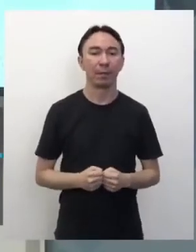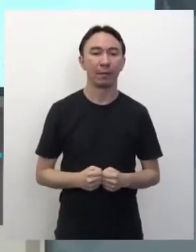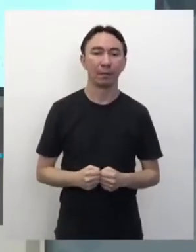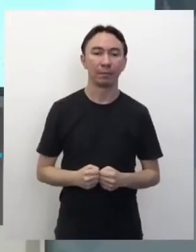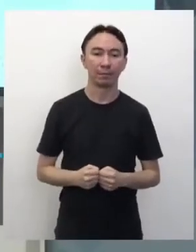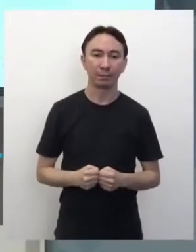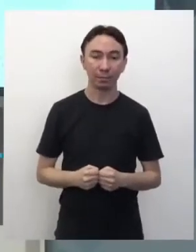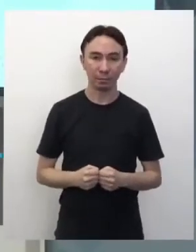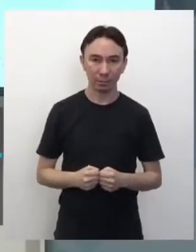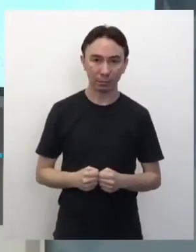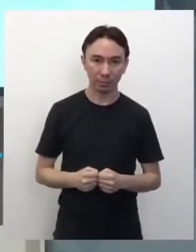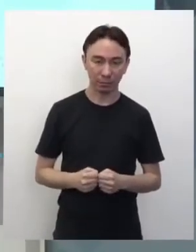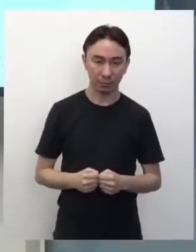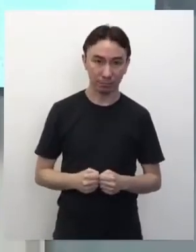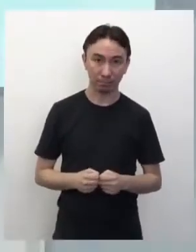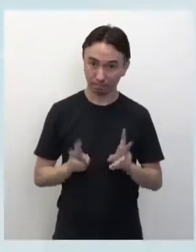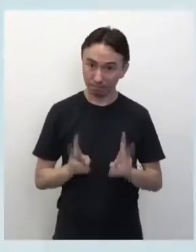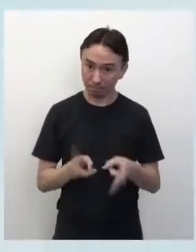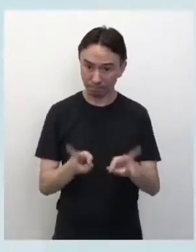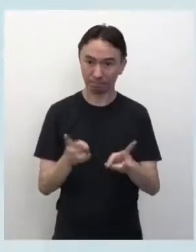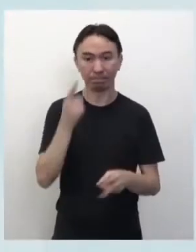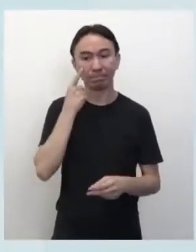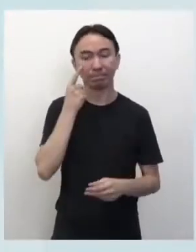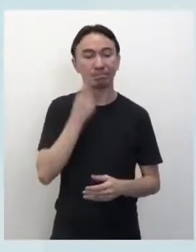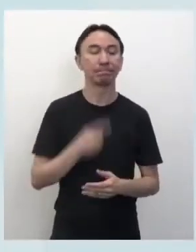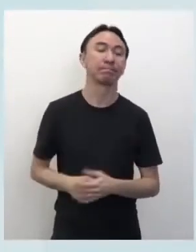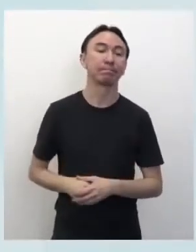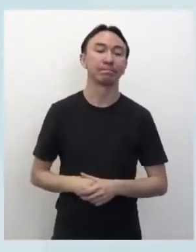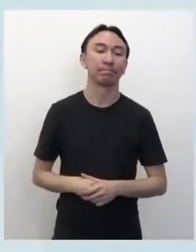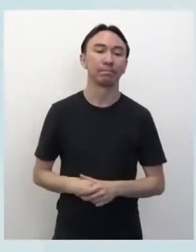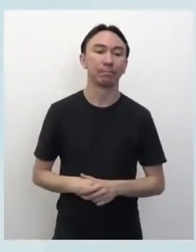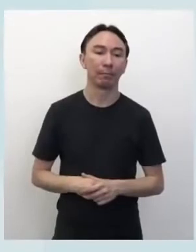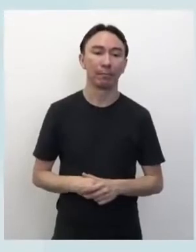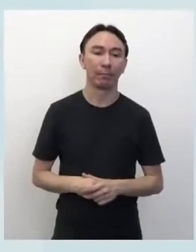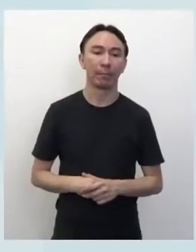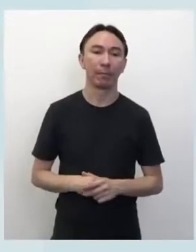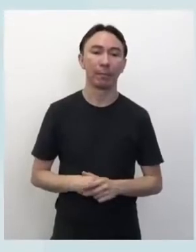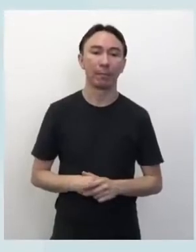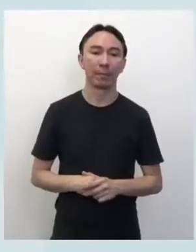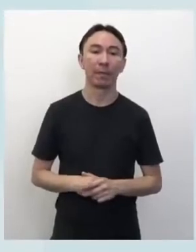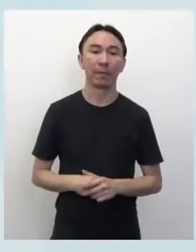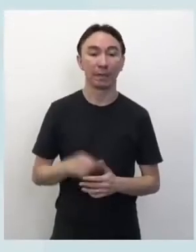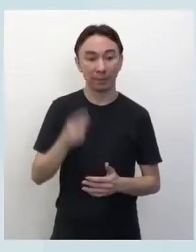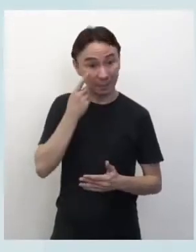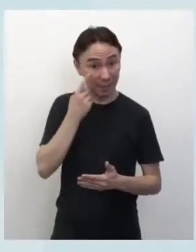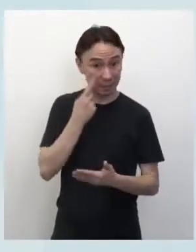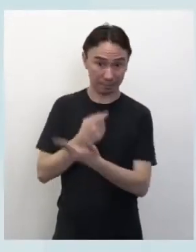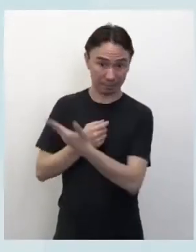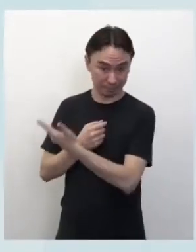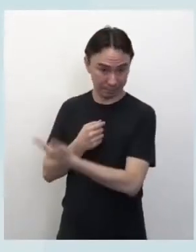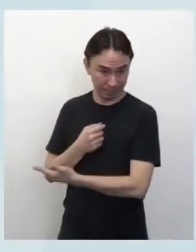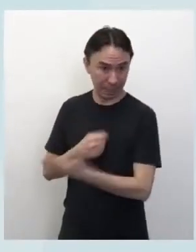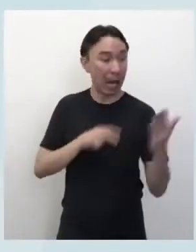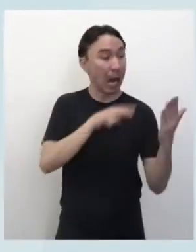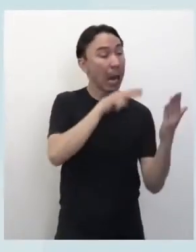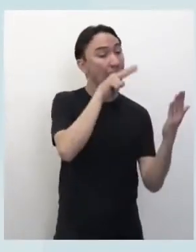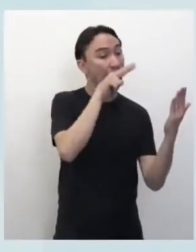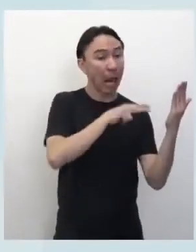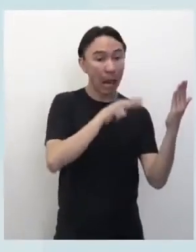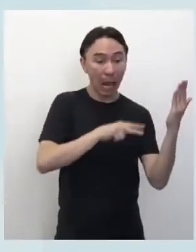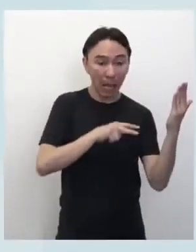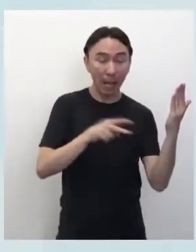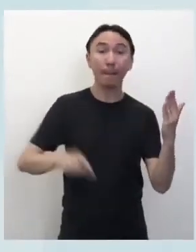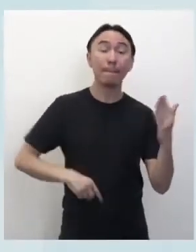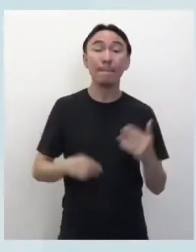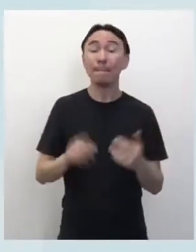Então, continuando aí, vamos lá. Faça a leitura das manchetes abaixo e grife as palavras